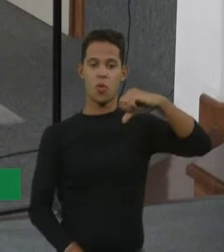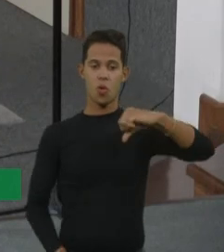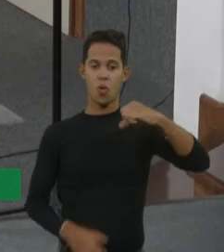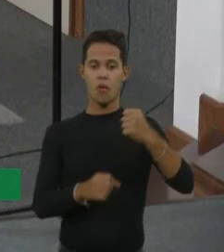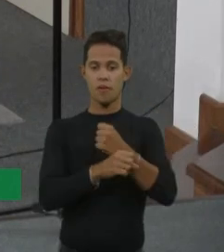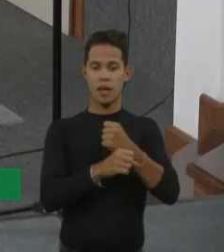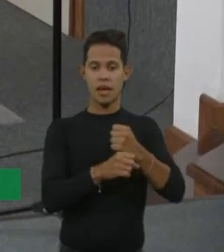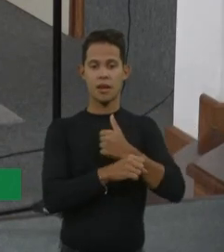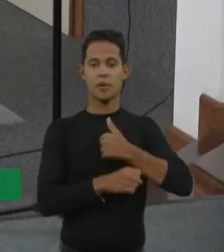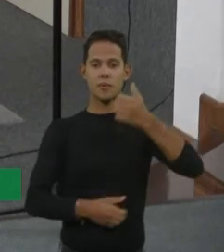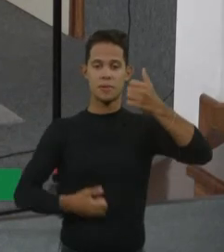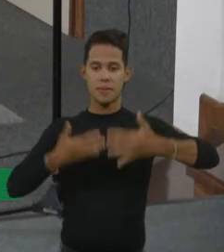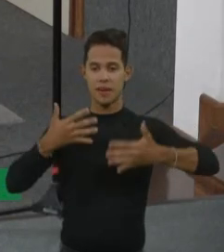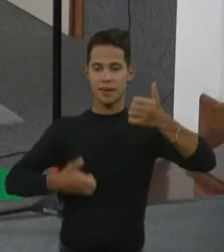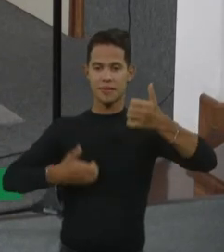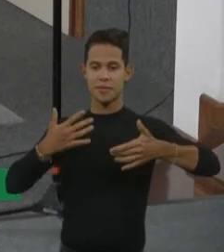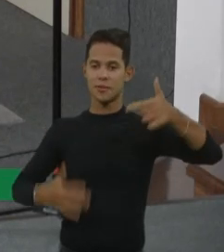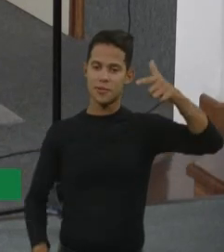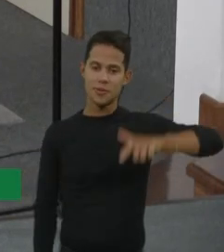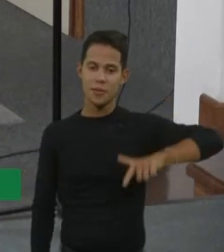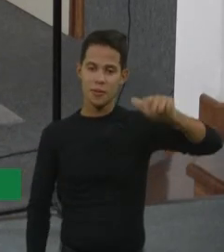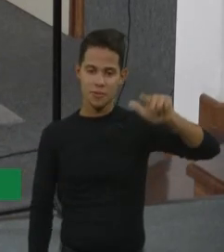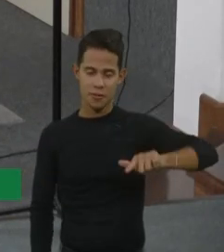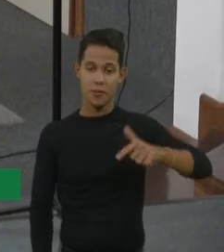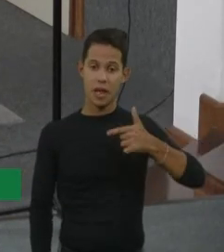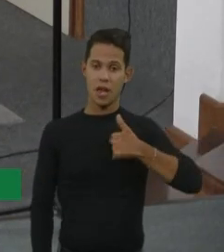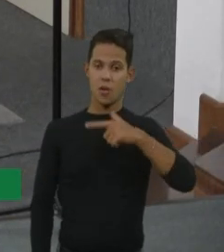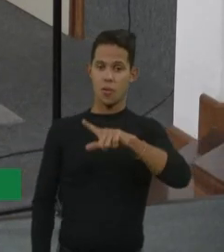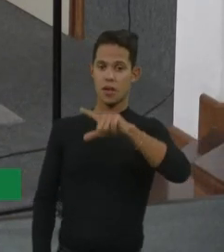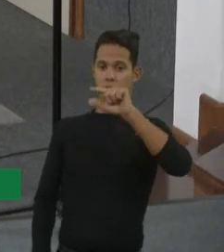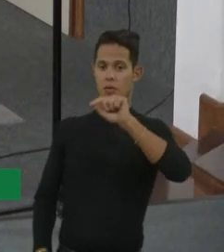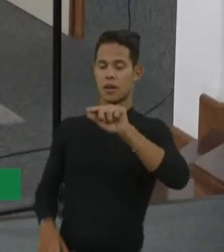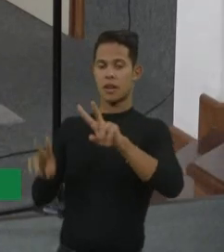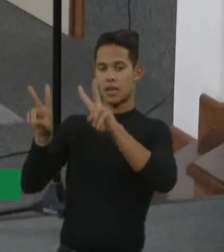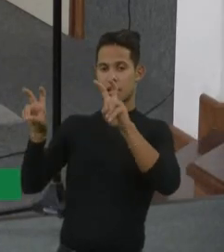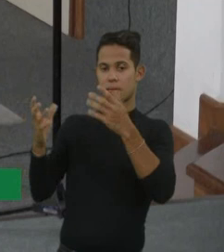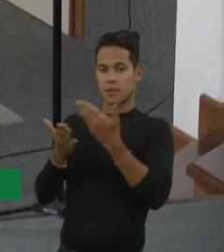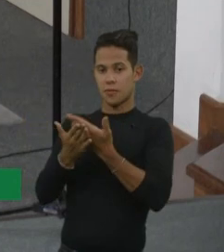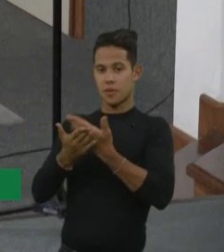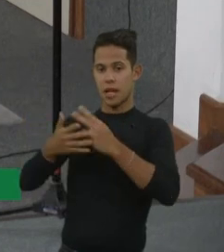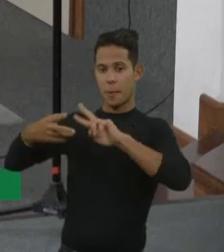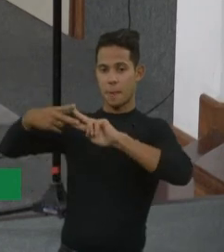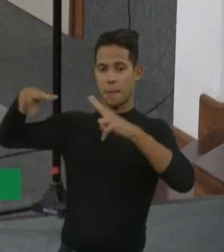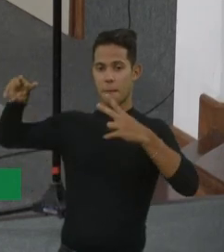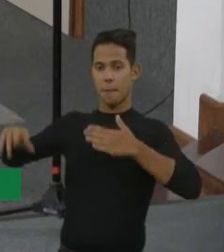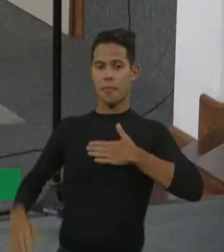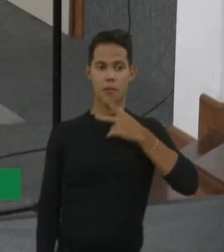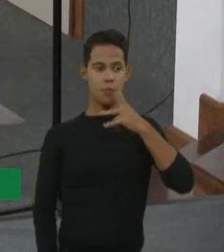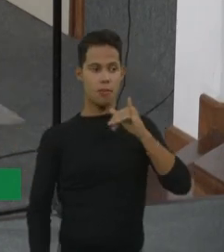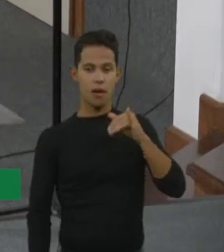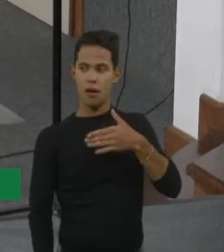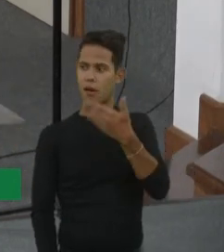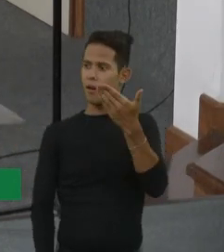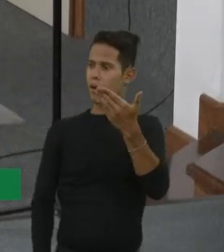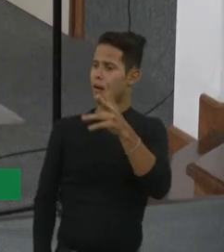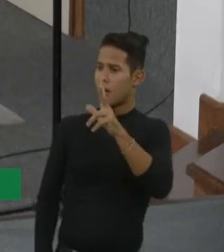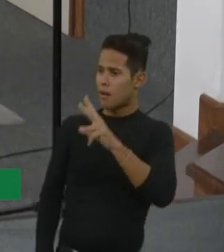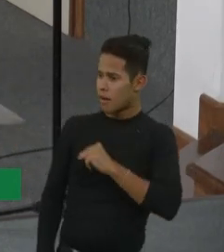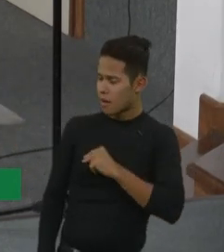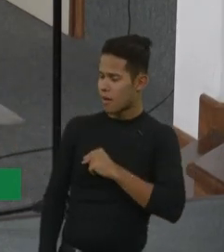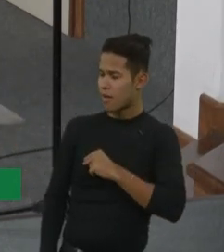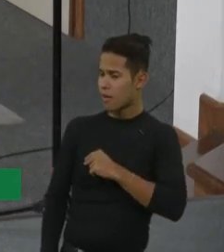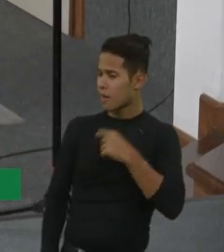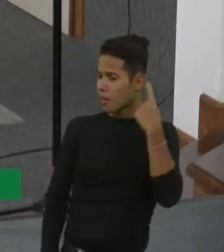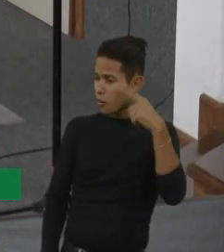coisa, mas eu vou falar de novo, quando eu escolhi fazer genética, o meu pai ficou doido, meu pai perguntou, meu Deus, o você vai